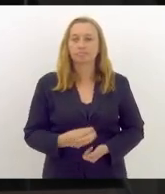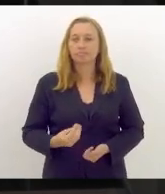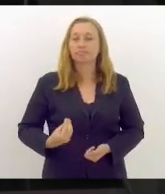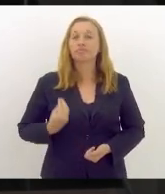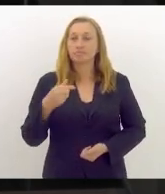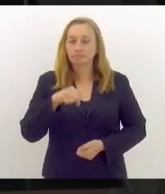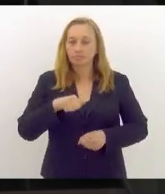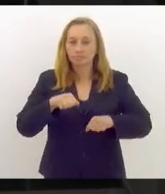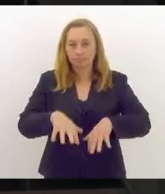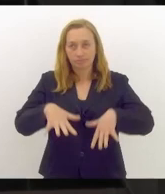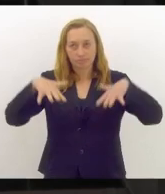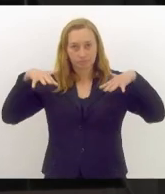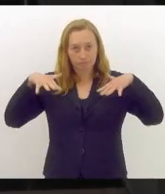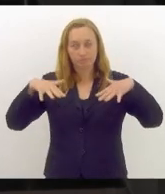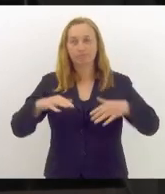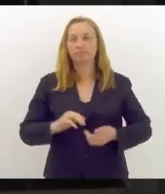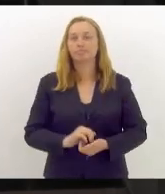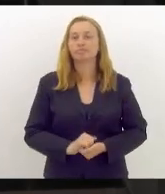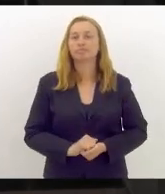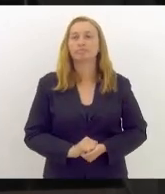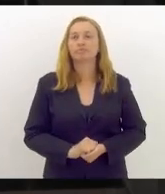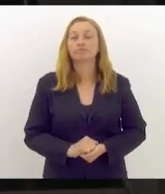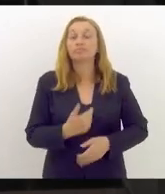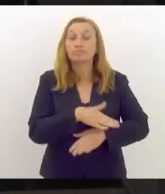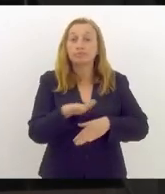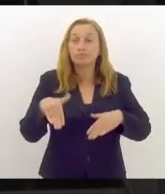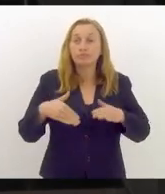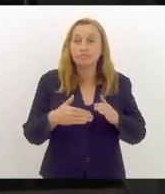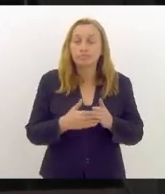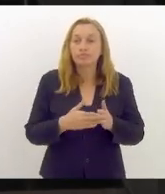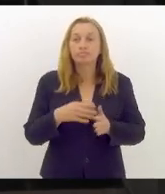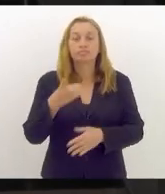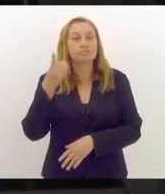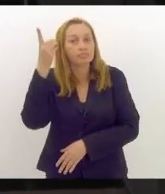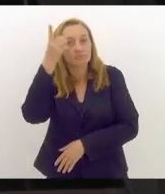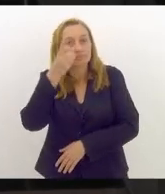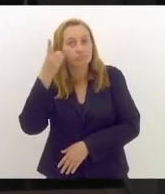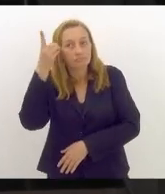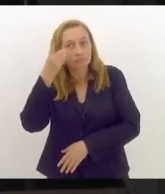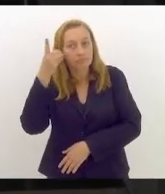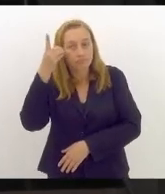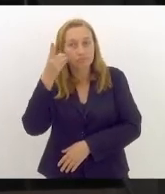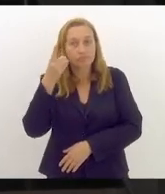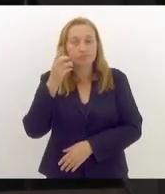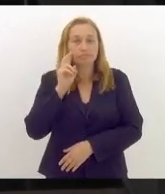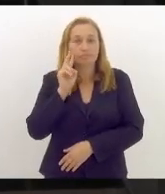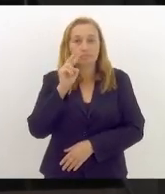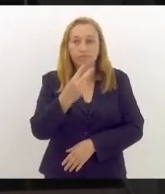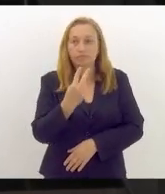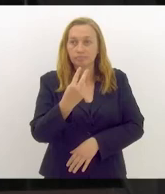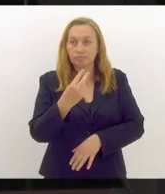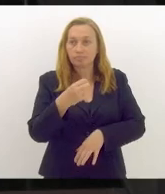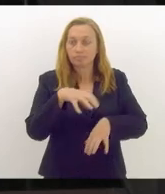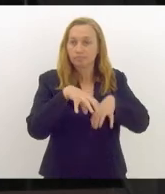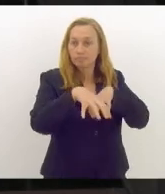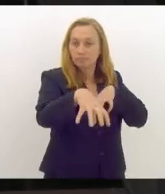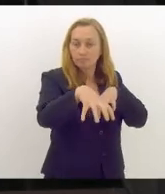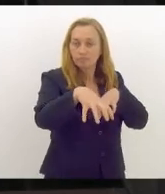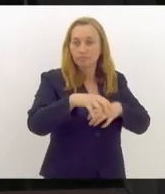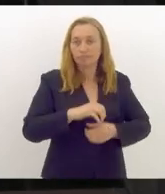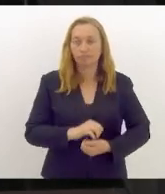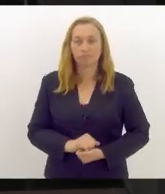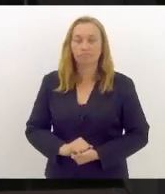em plenário, senhoras e senhores deputados que nos assistem de forma